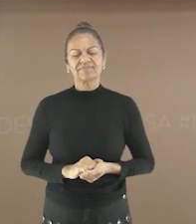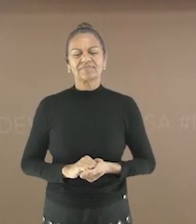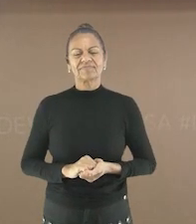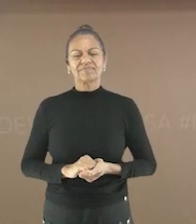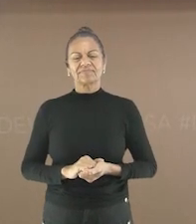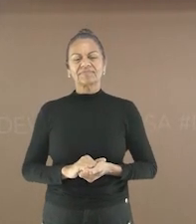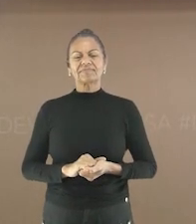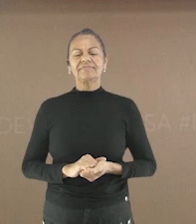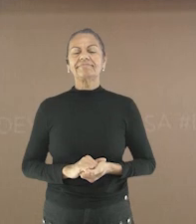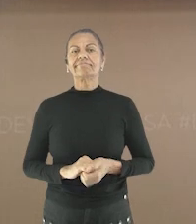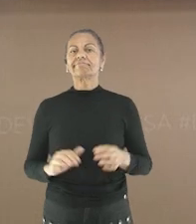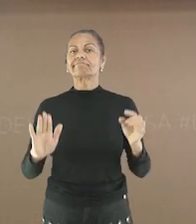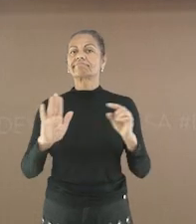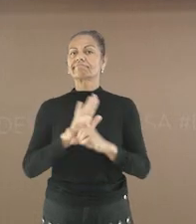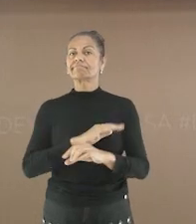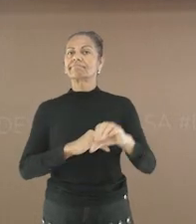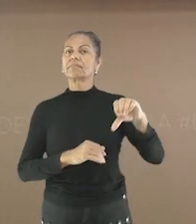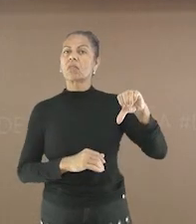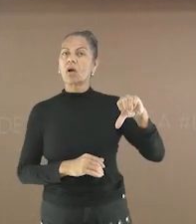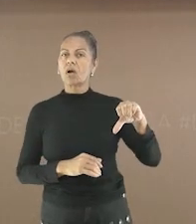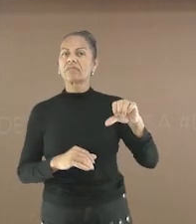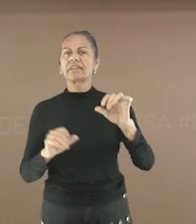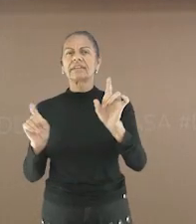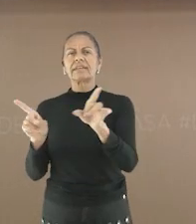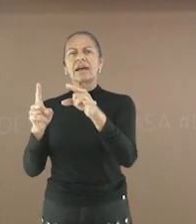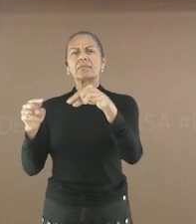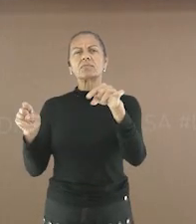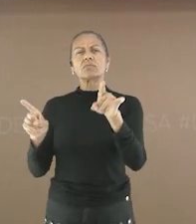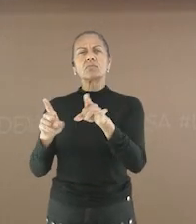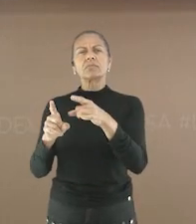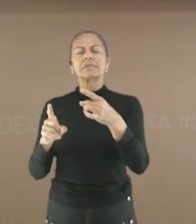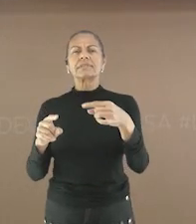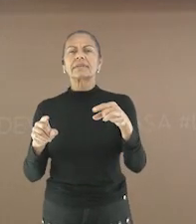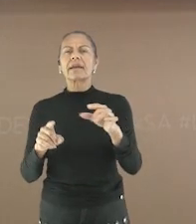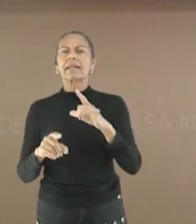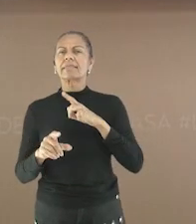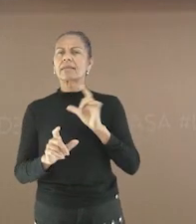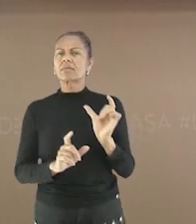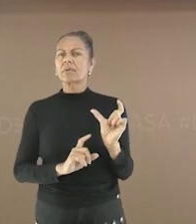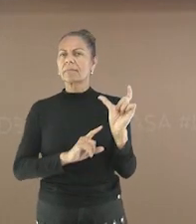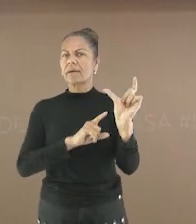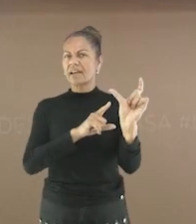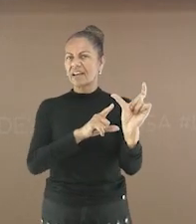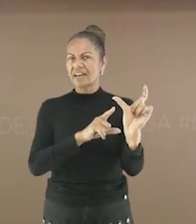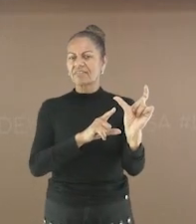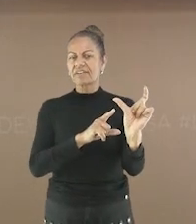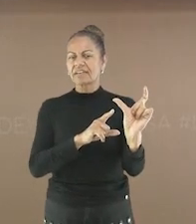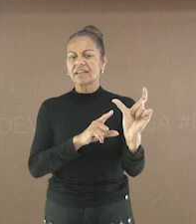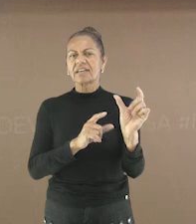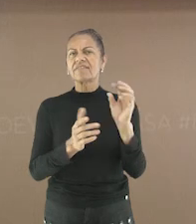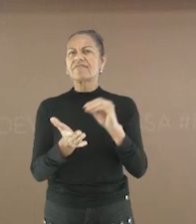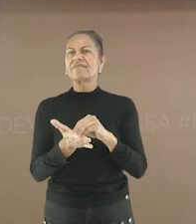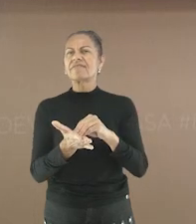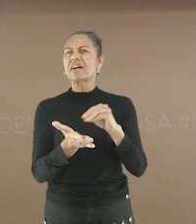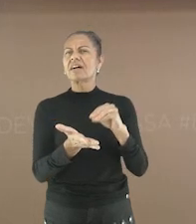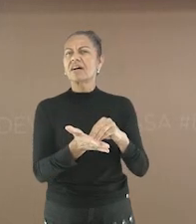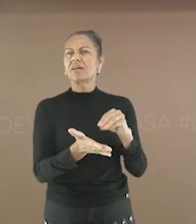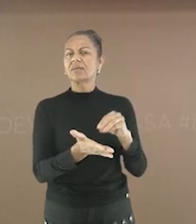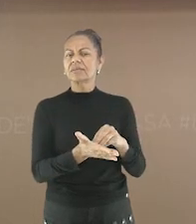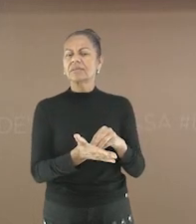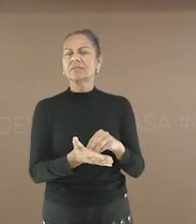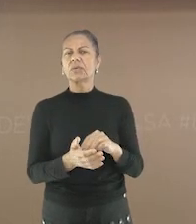para a próxima? A questão número nove é Na canção há uma palavra que significa Auzin, sedial